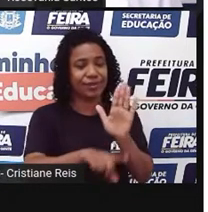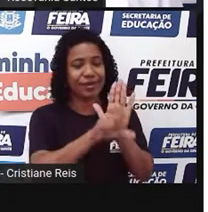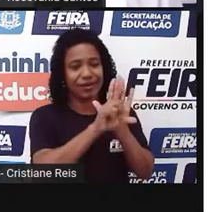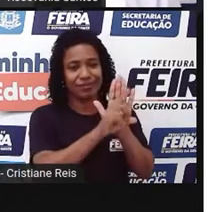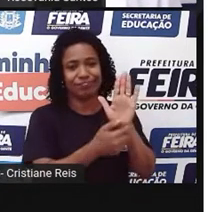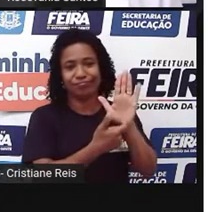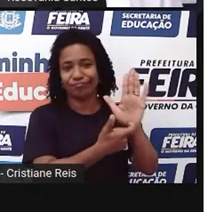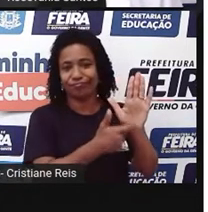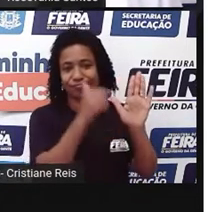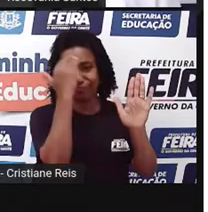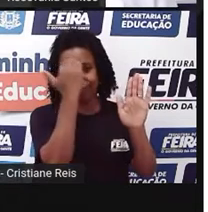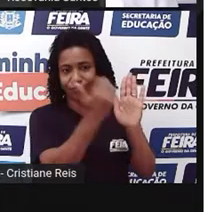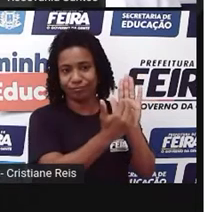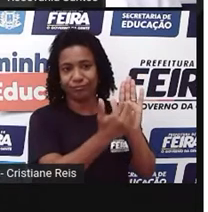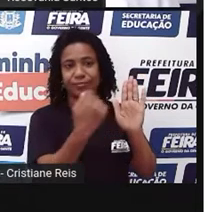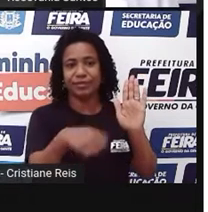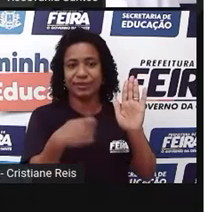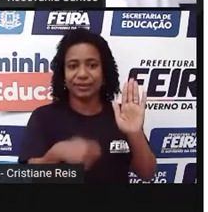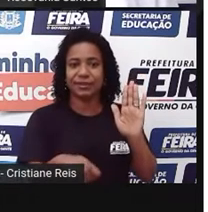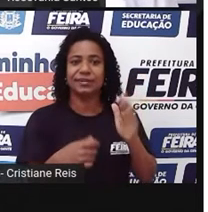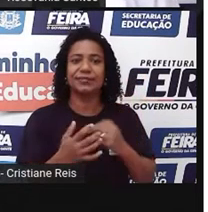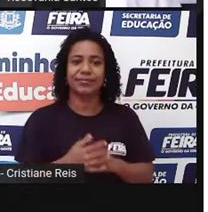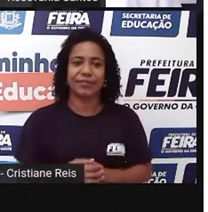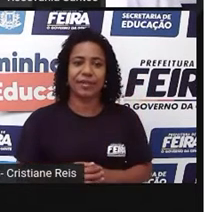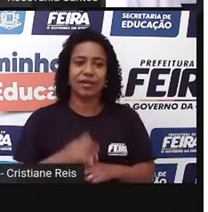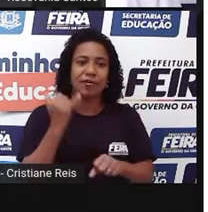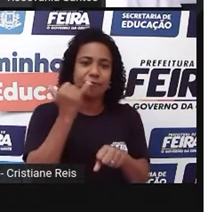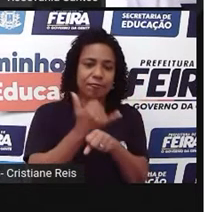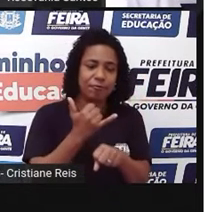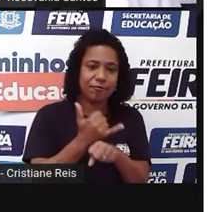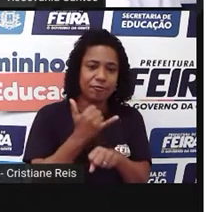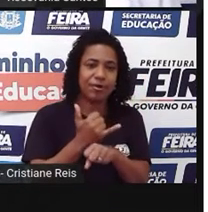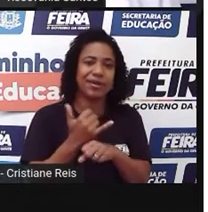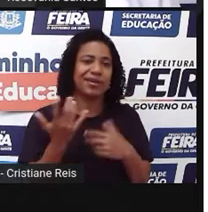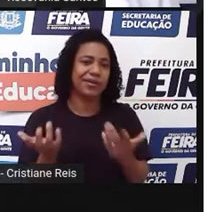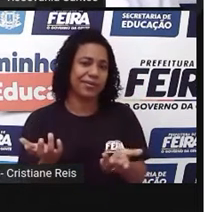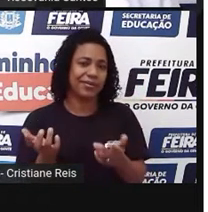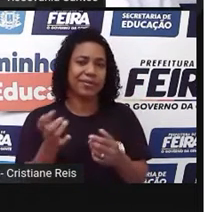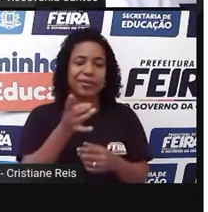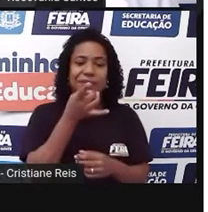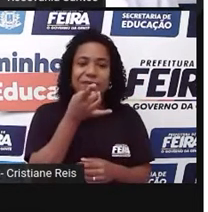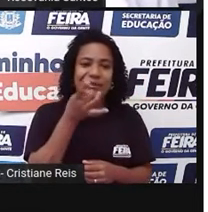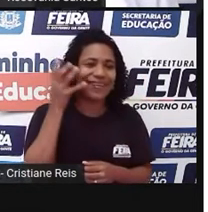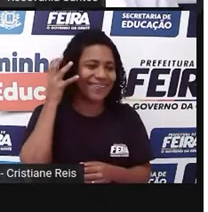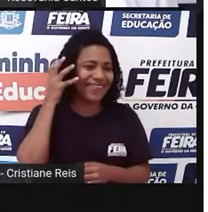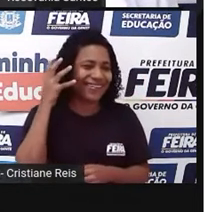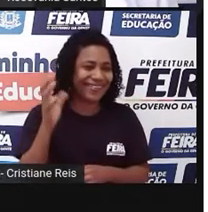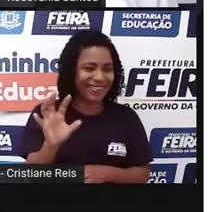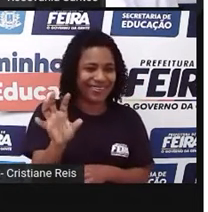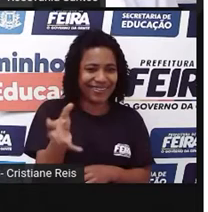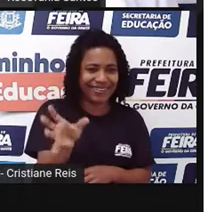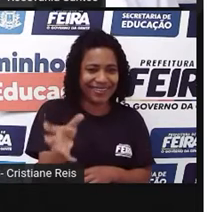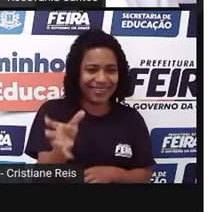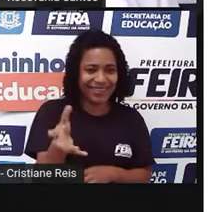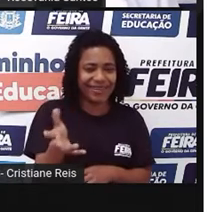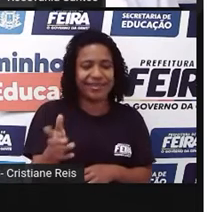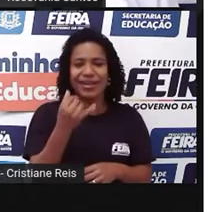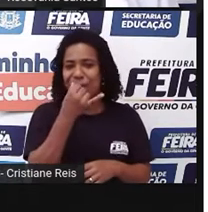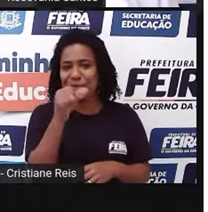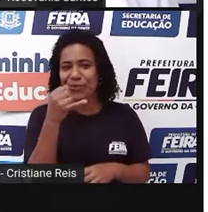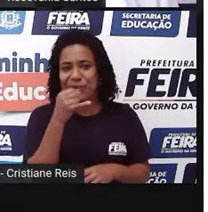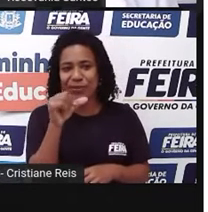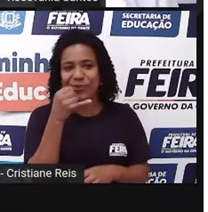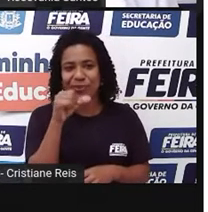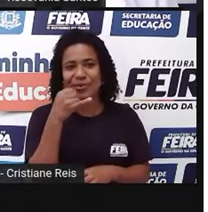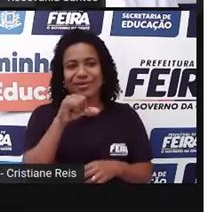ferragens, miudezas, rádios, artigos eletrônicos, importados, tem de tudo, gente, a feira é muito